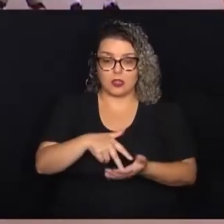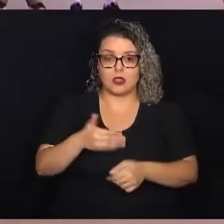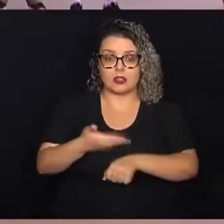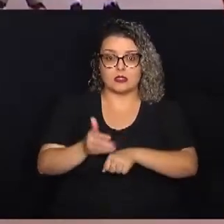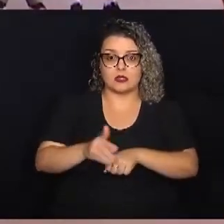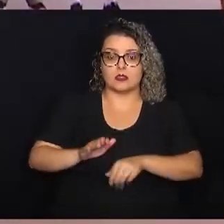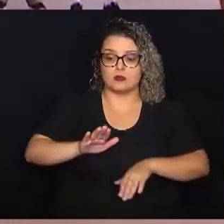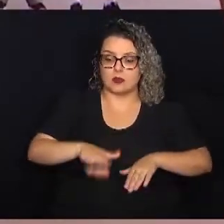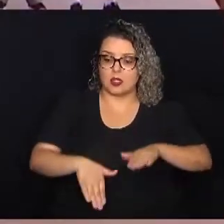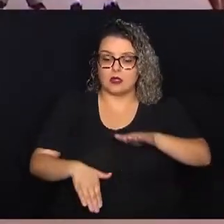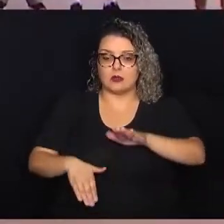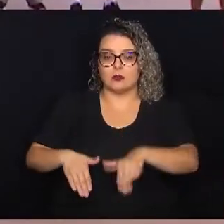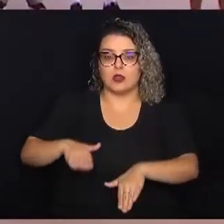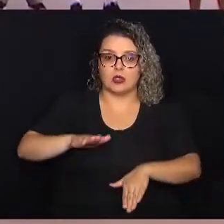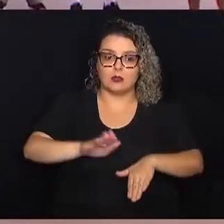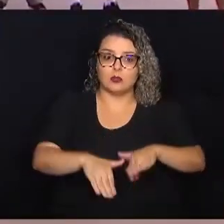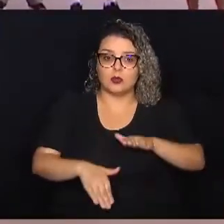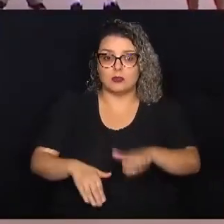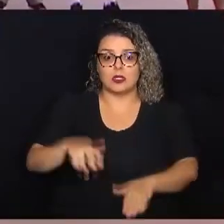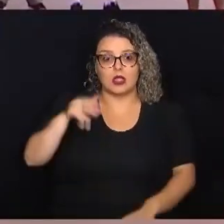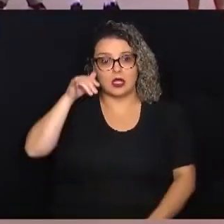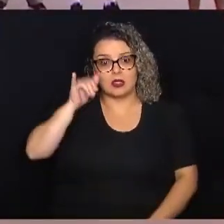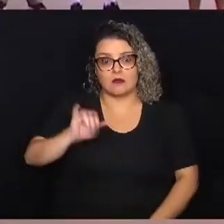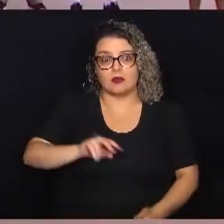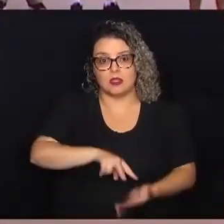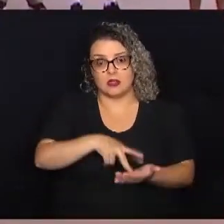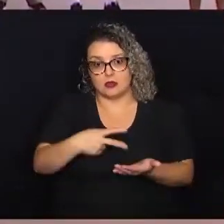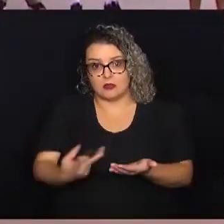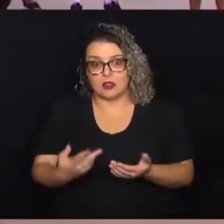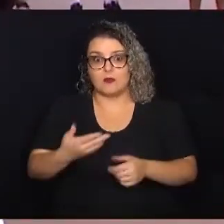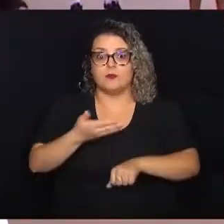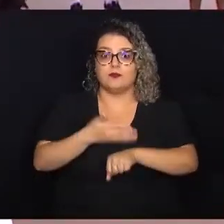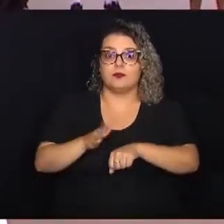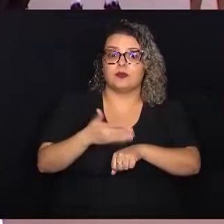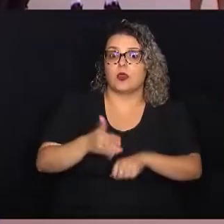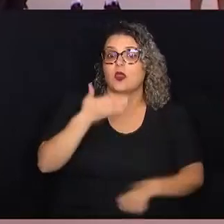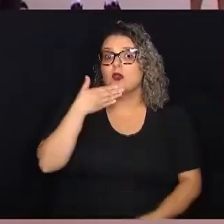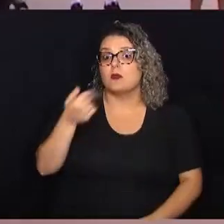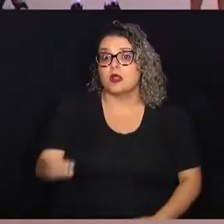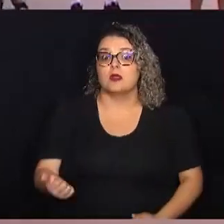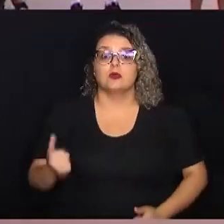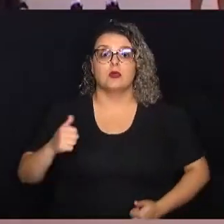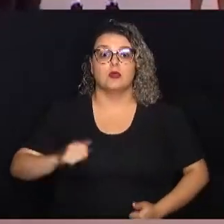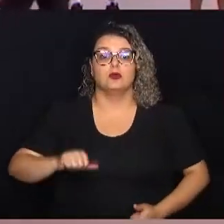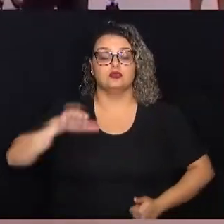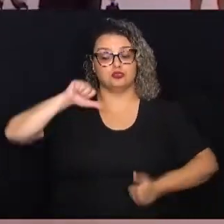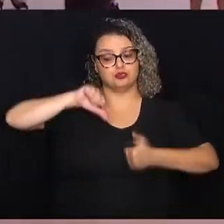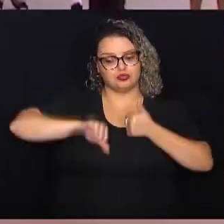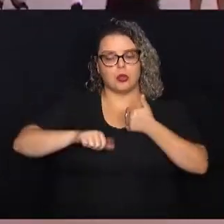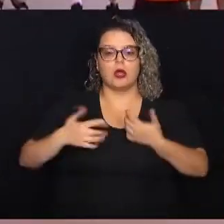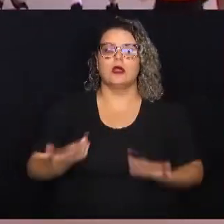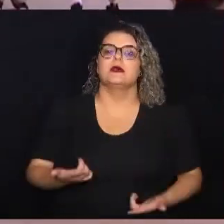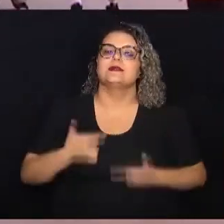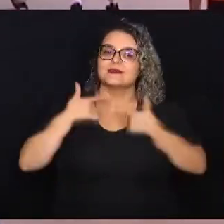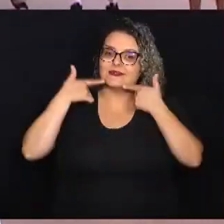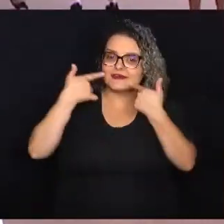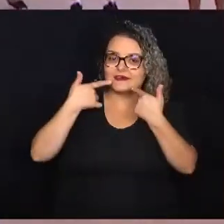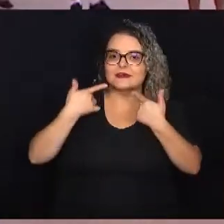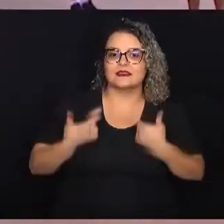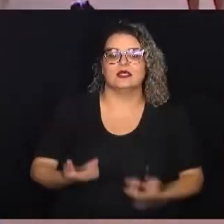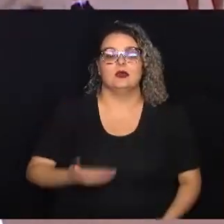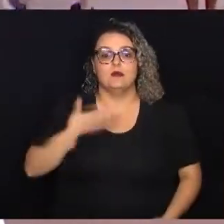quedas no dia a dia. As atividades físicas também melhoram o bom humor, ajudam em quadros de depressão, de